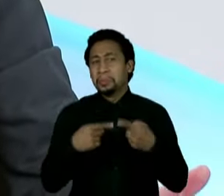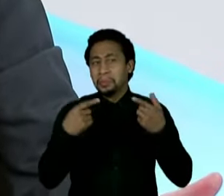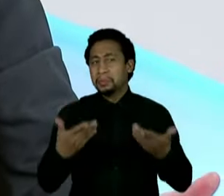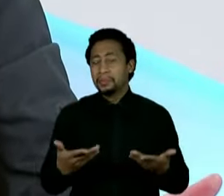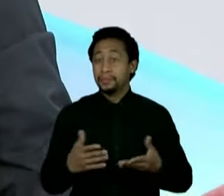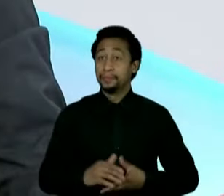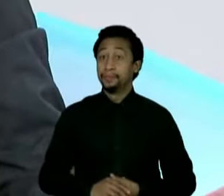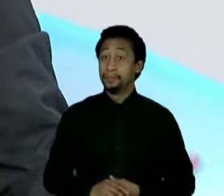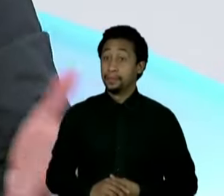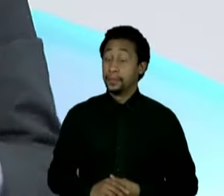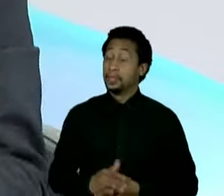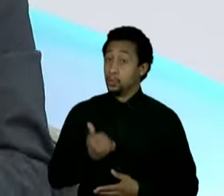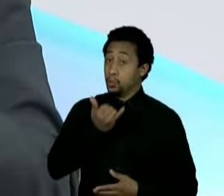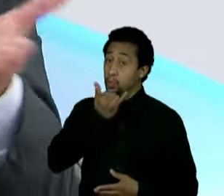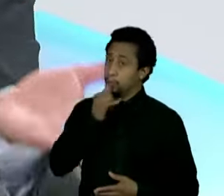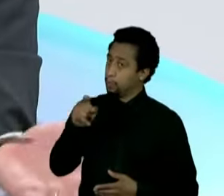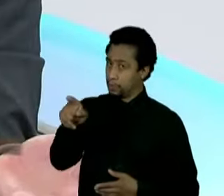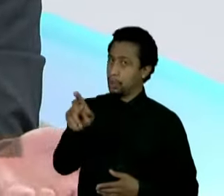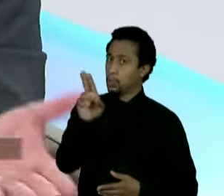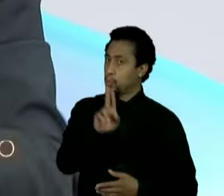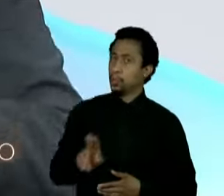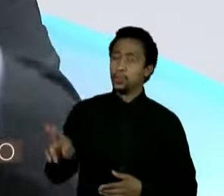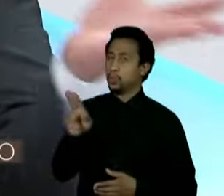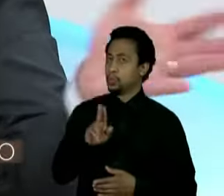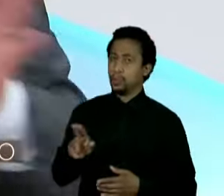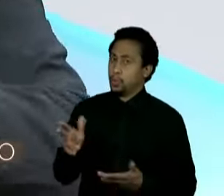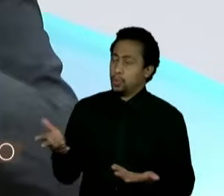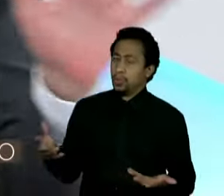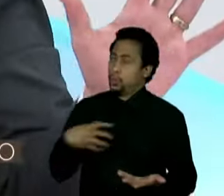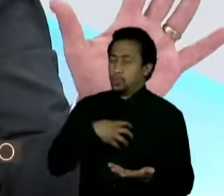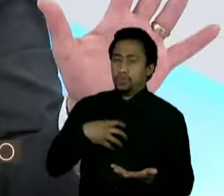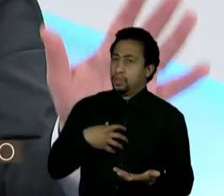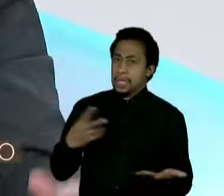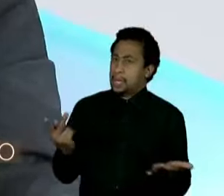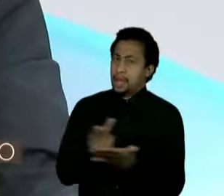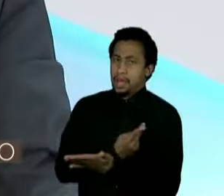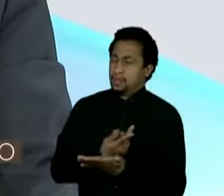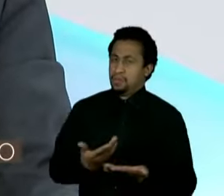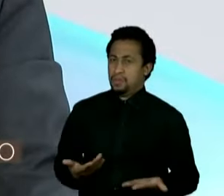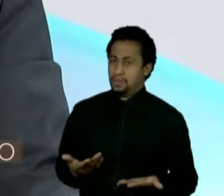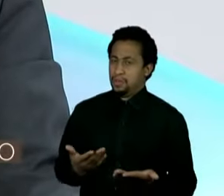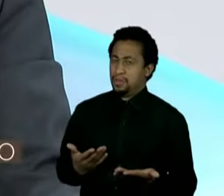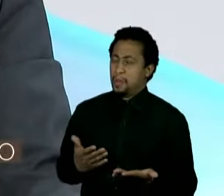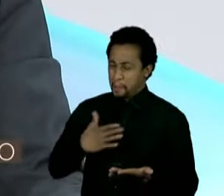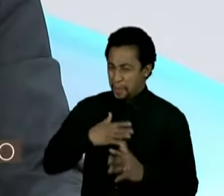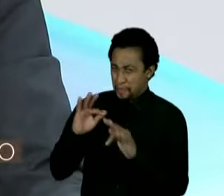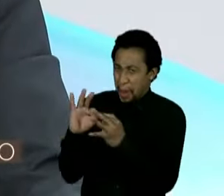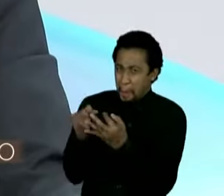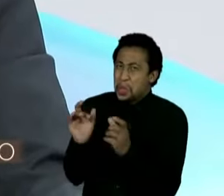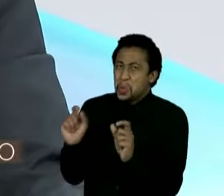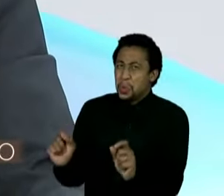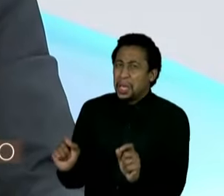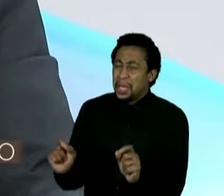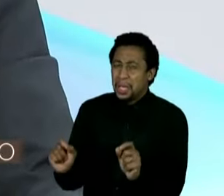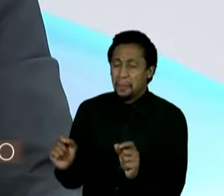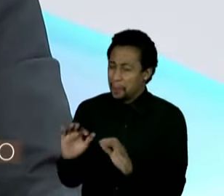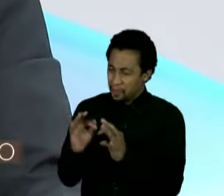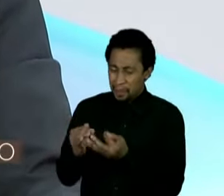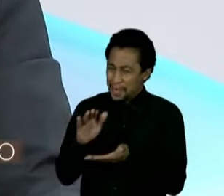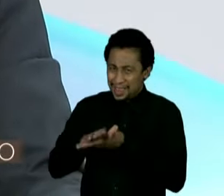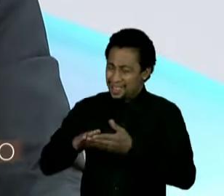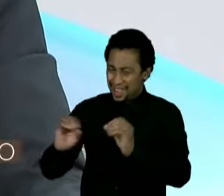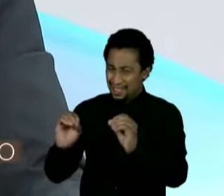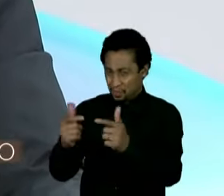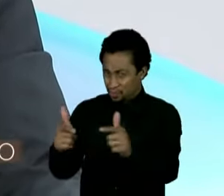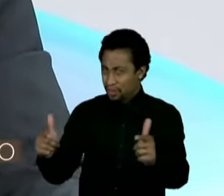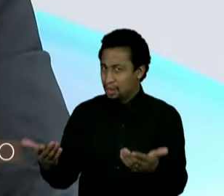uma expressão equivocada, que esse Cleodson tem relação com a família, zero relação. Segundo que essa